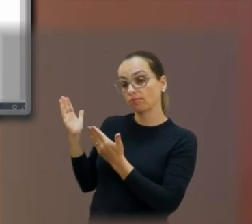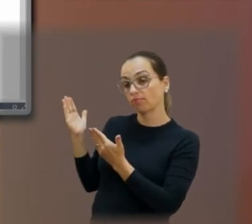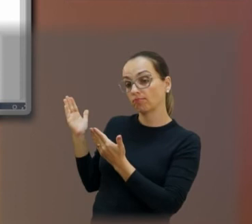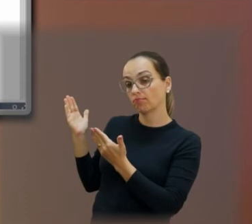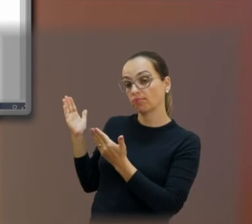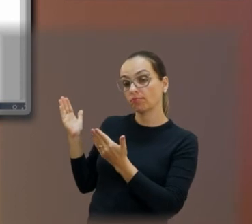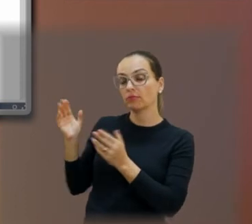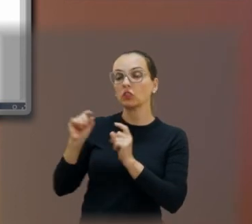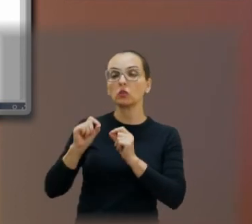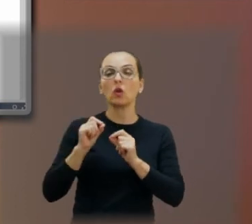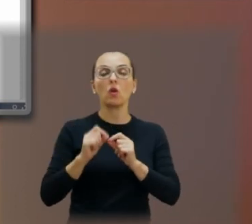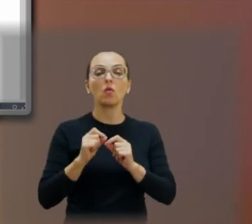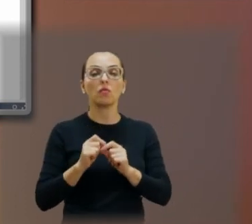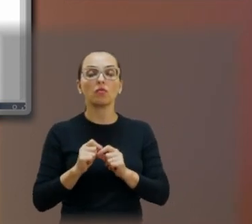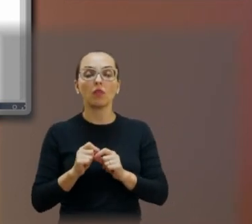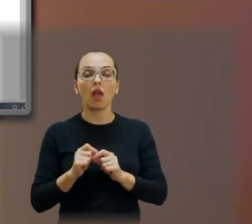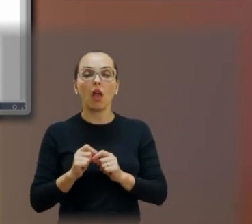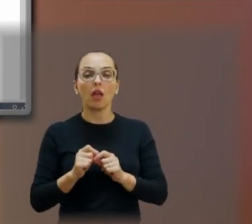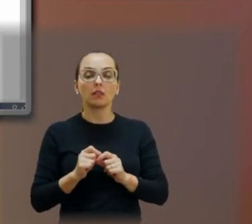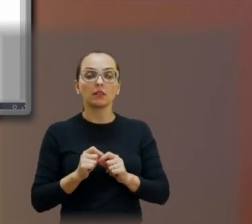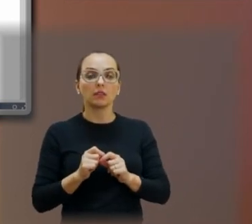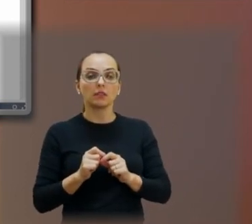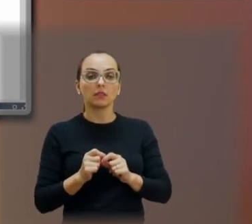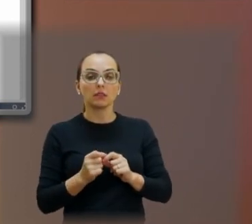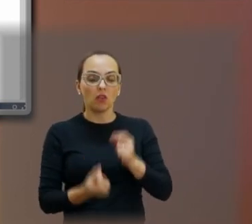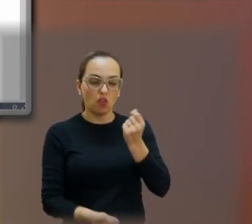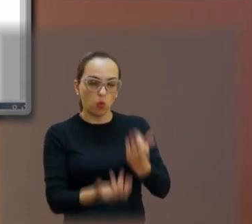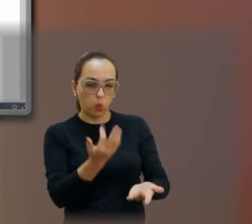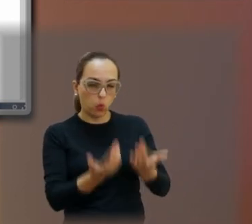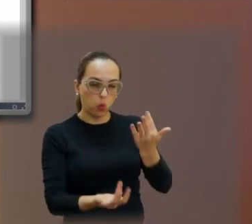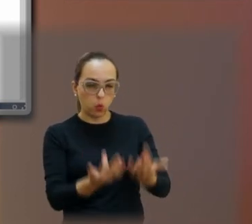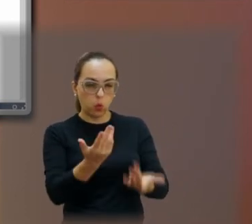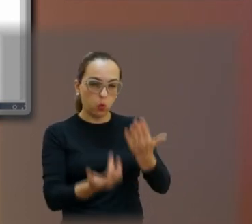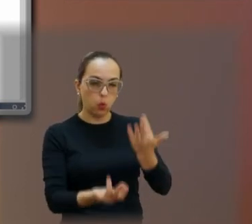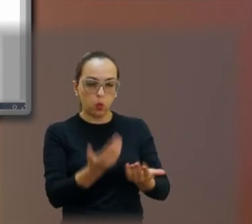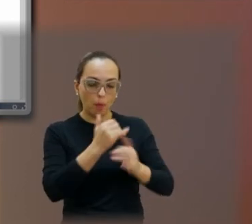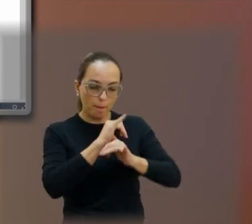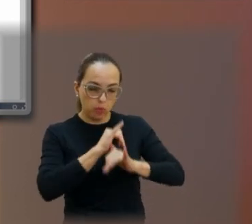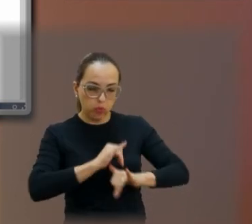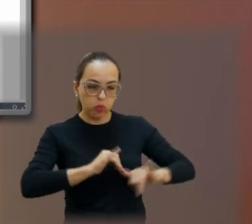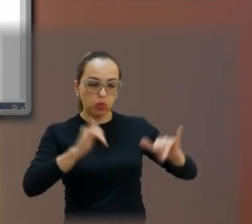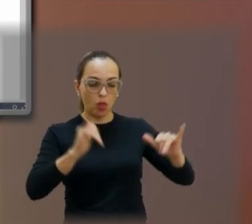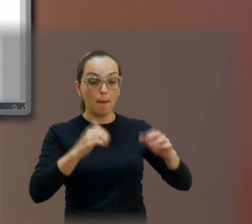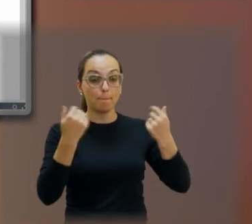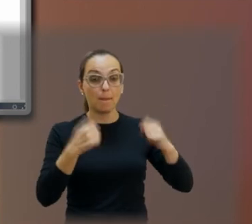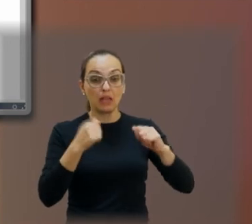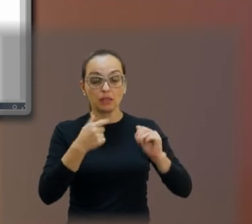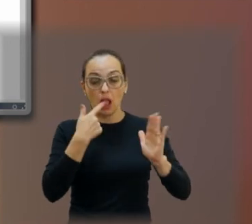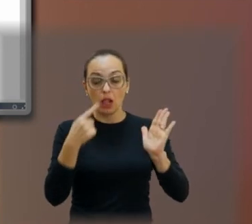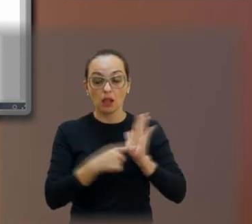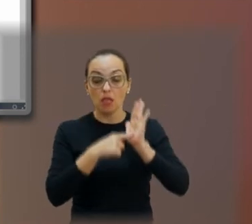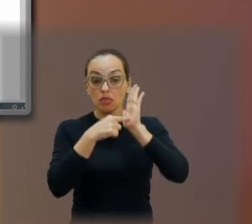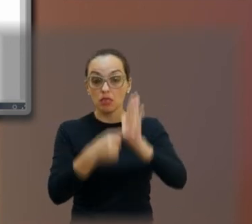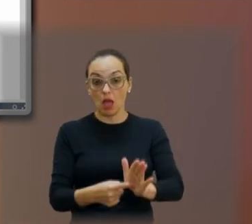fala aqui, queimadas em Araraquara, se você vê, apesar que está chovendo bastante nessa época, mas denuncie 0800-770